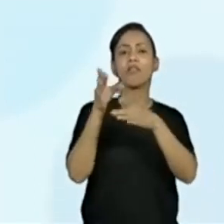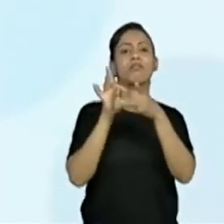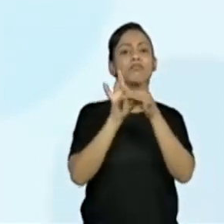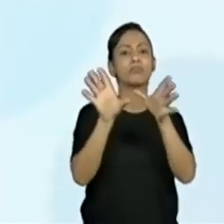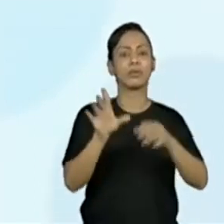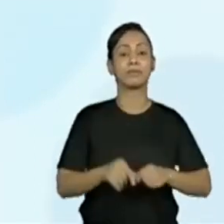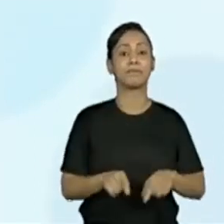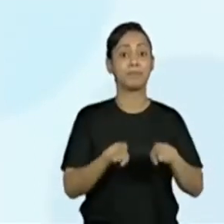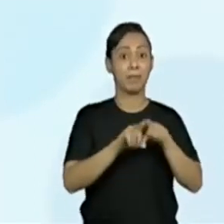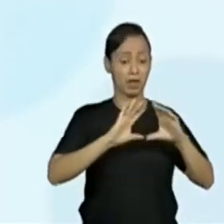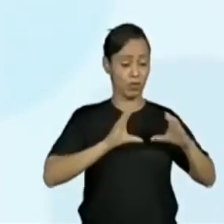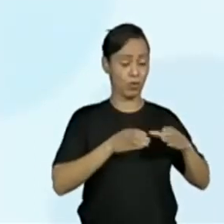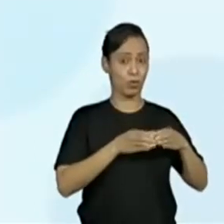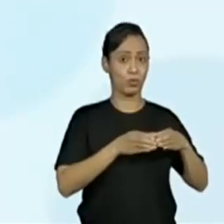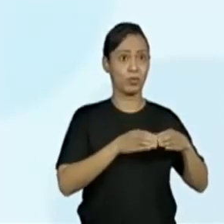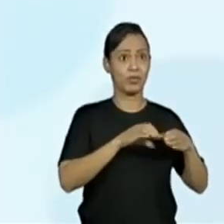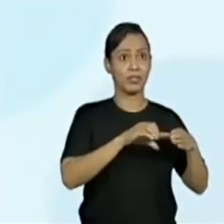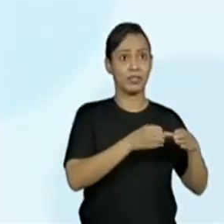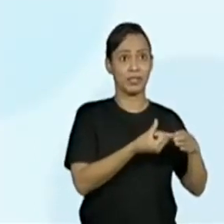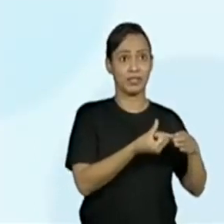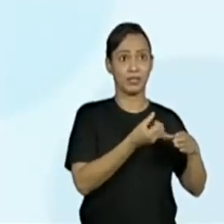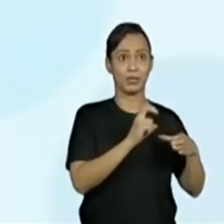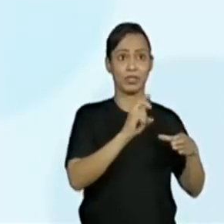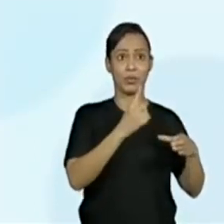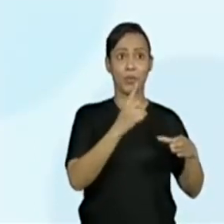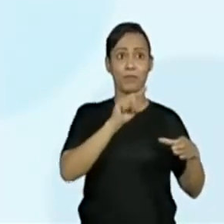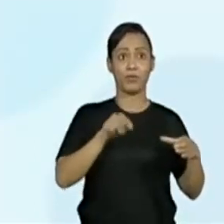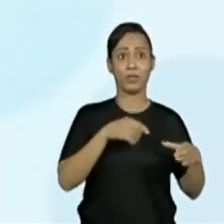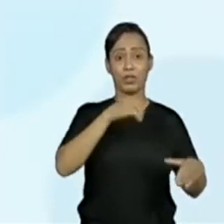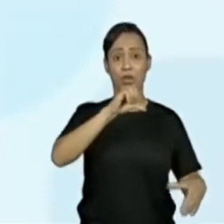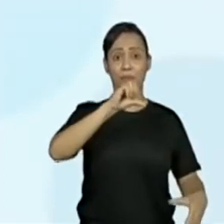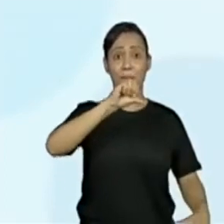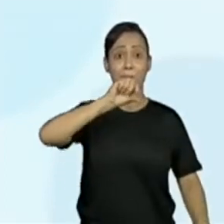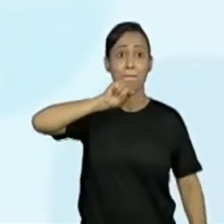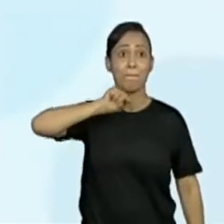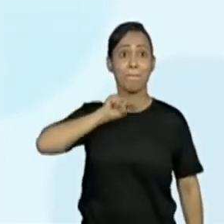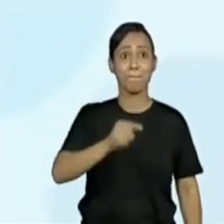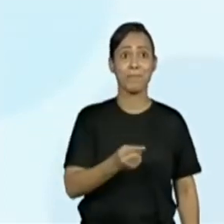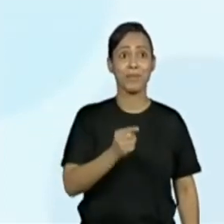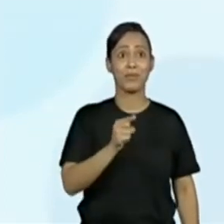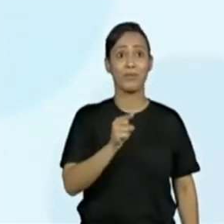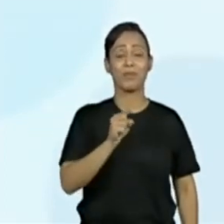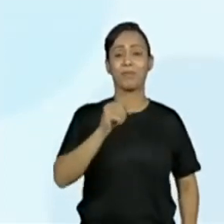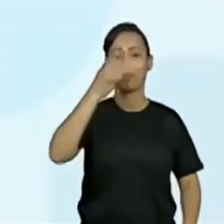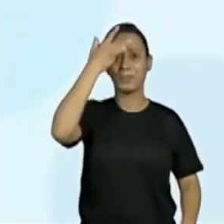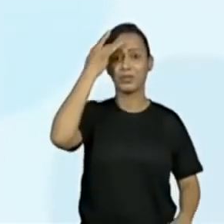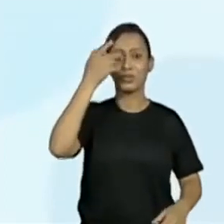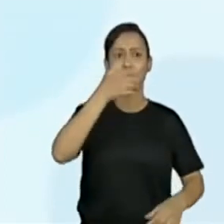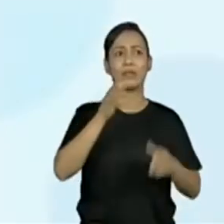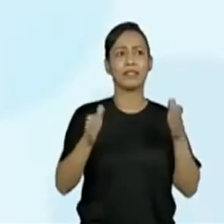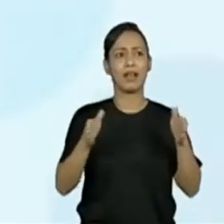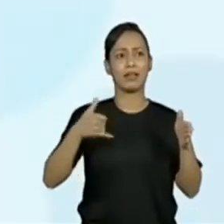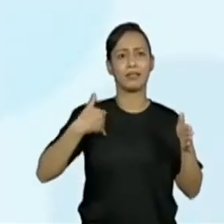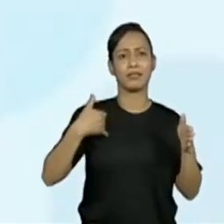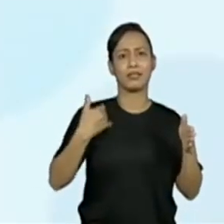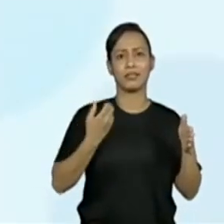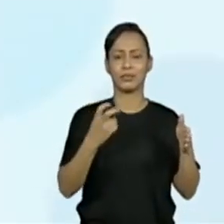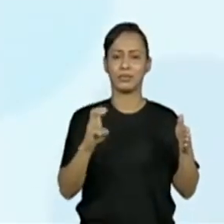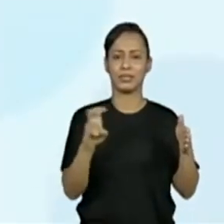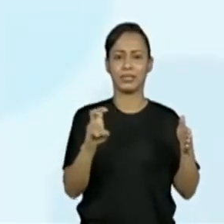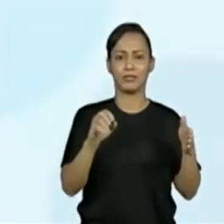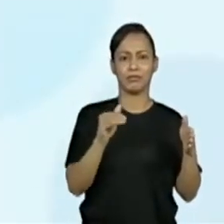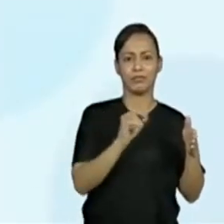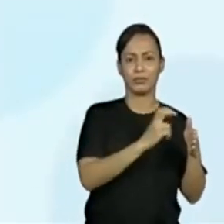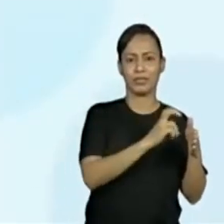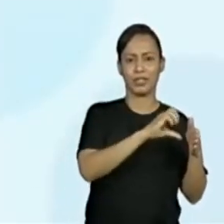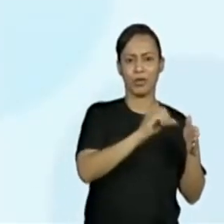651 mil vírgula 9 pessoas na faixa etária de 55 a 59 anos, 32